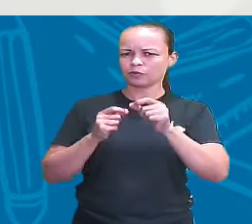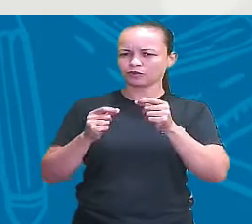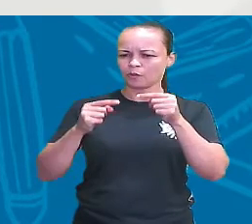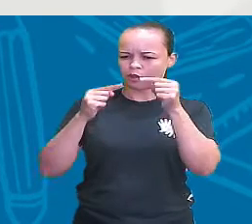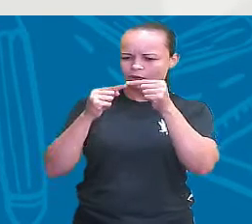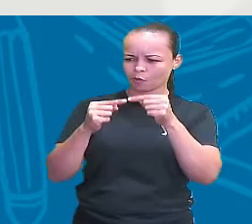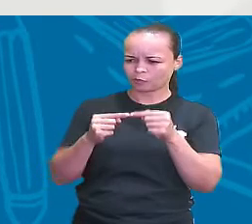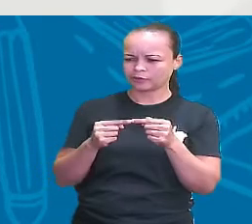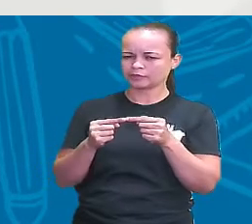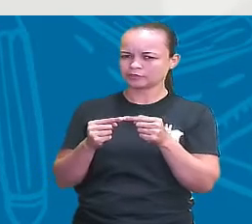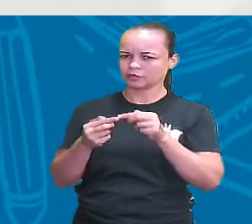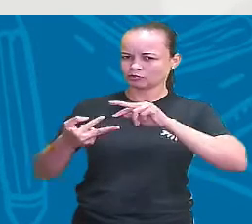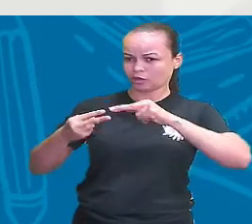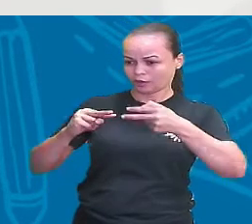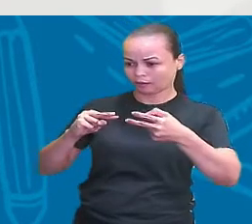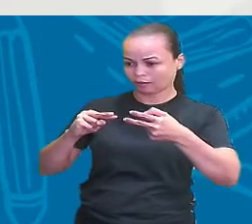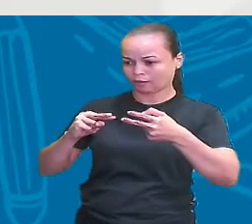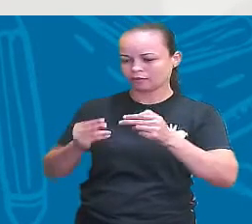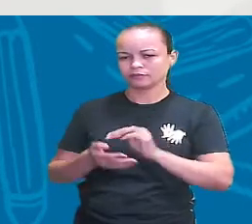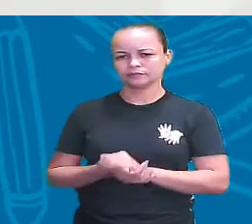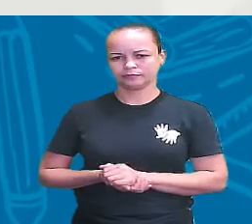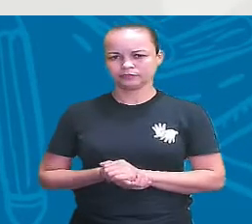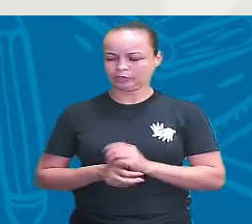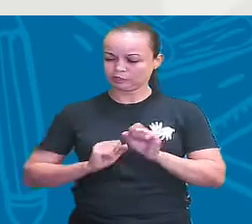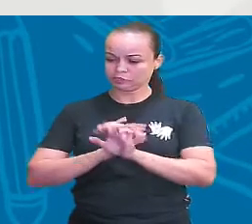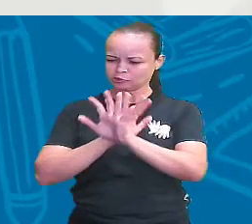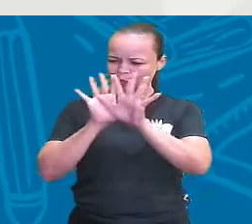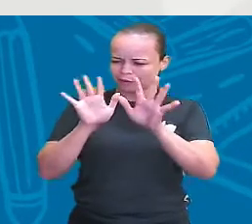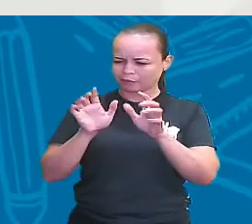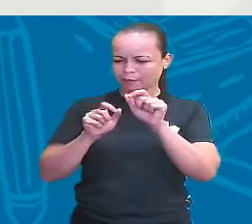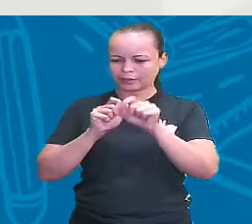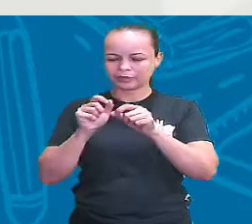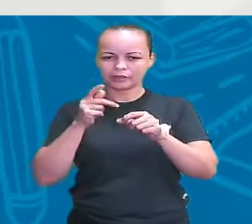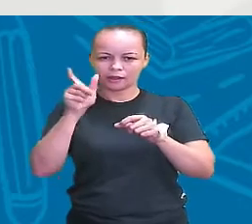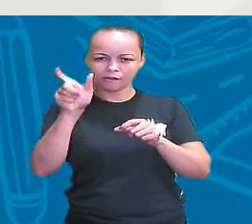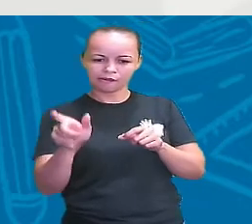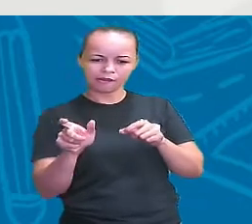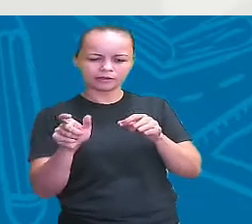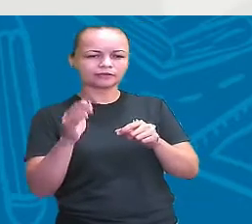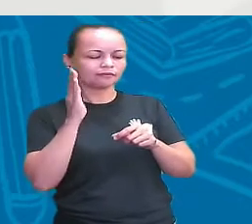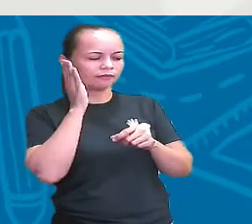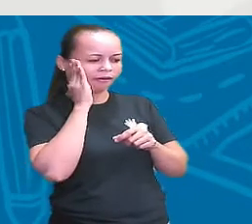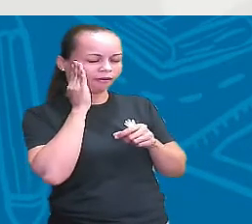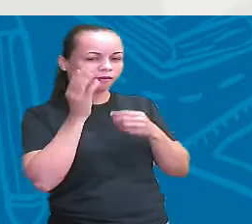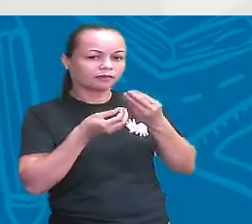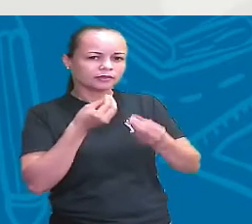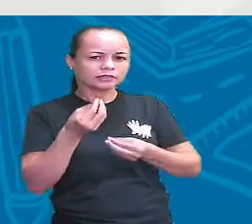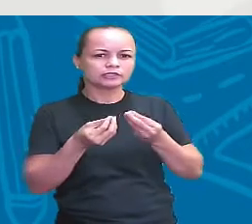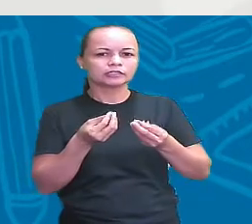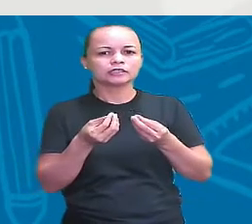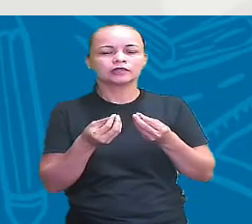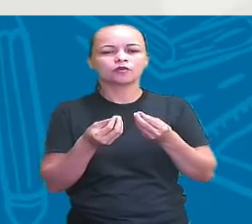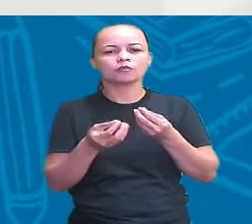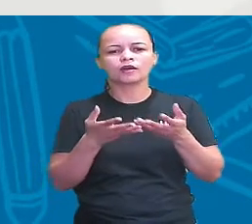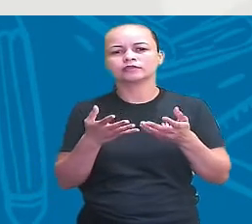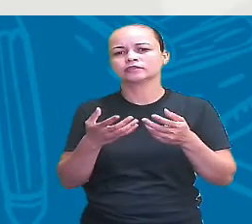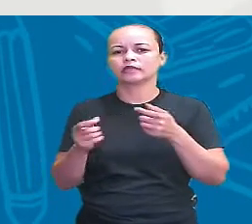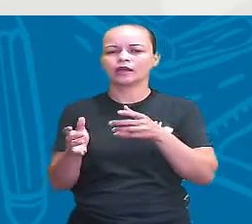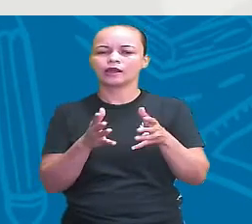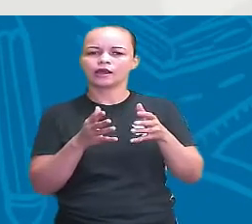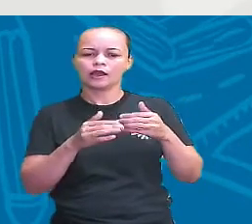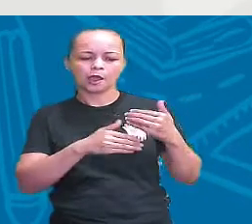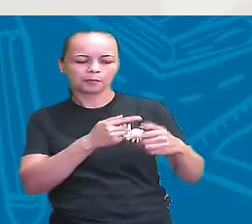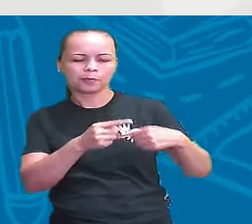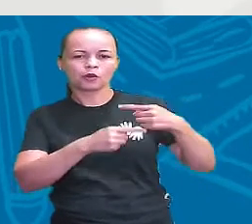genética? Você imaginar, você explicar para essa pessoa que essa recombinação genética é justamente promovida por causa da reprodução sexuada.